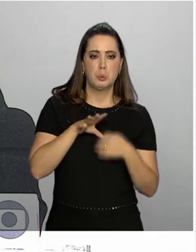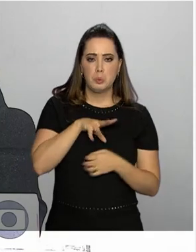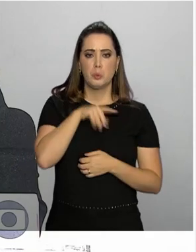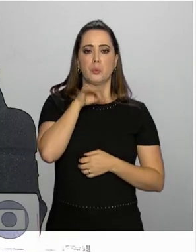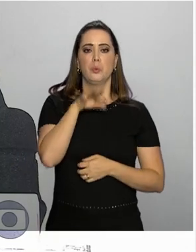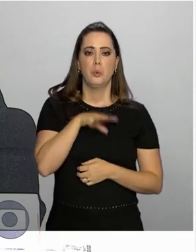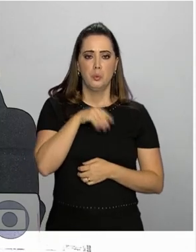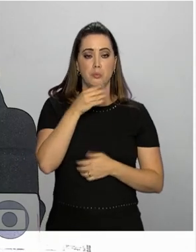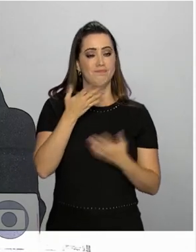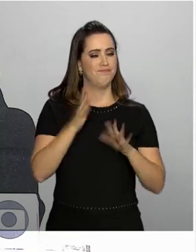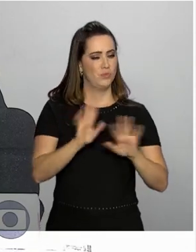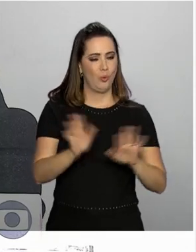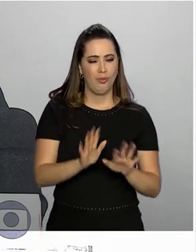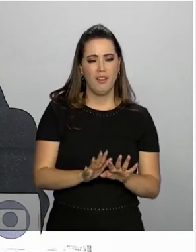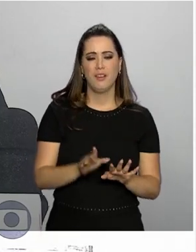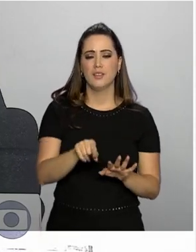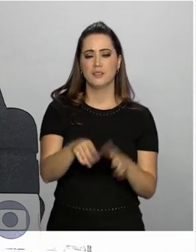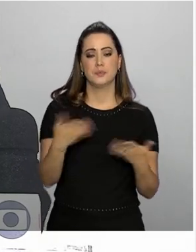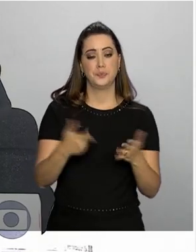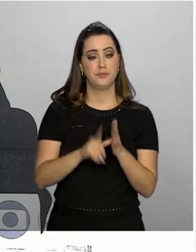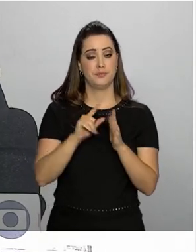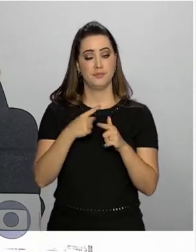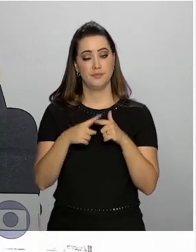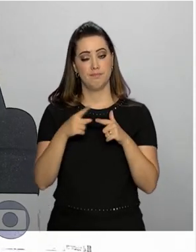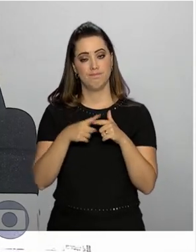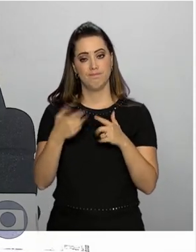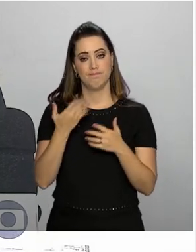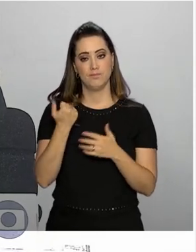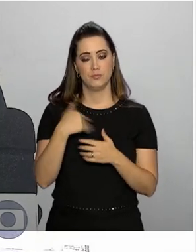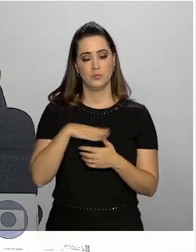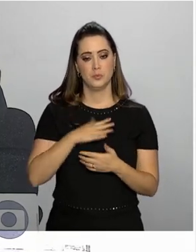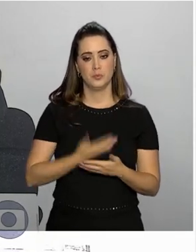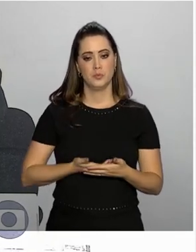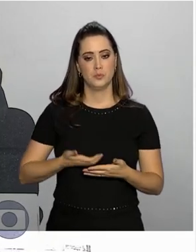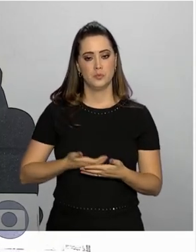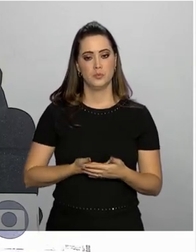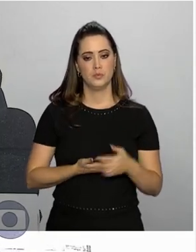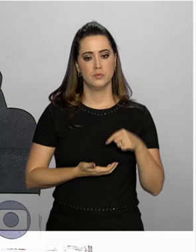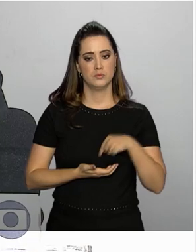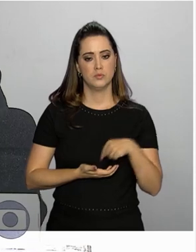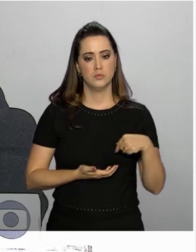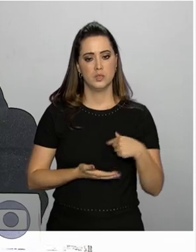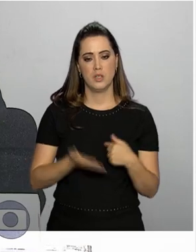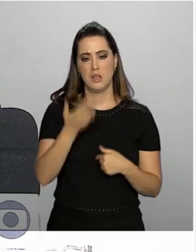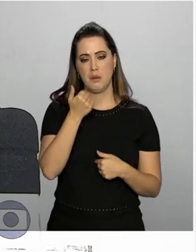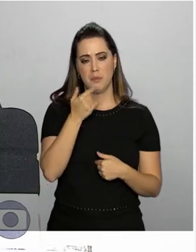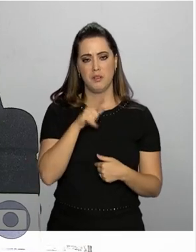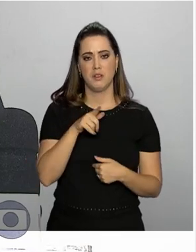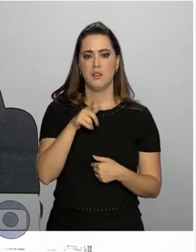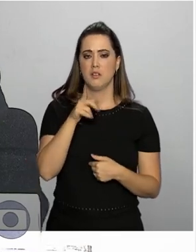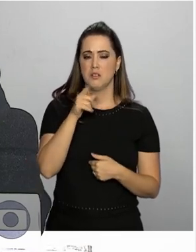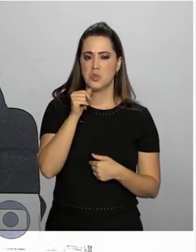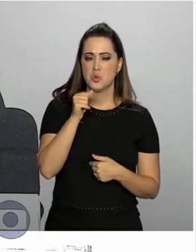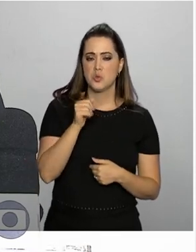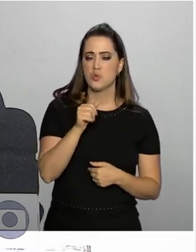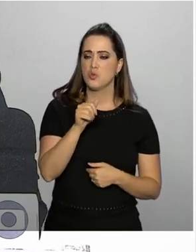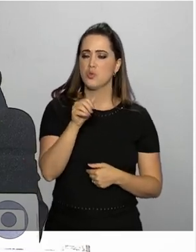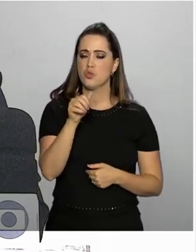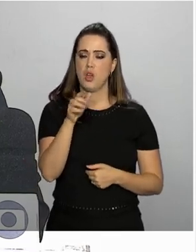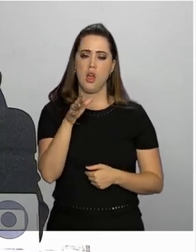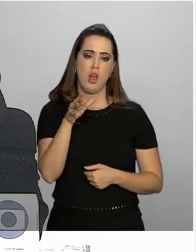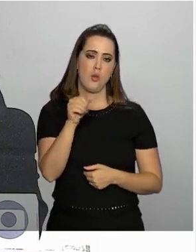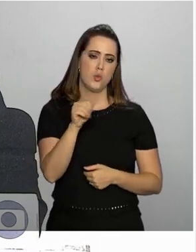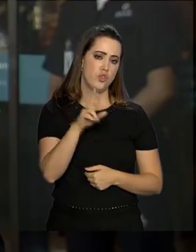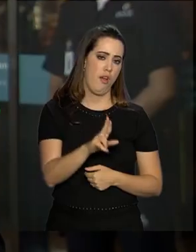vômito que ocorria anteriormente, fruto da ingestão, às vezes, ar e um pouco de líquido que